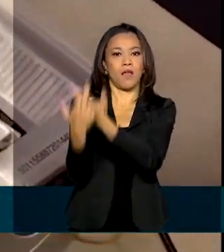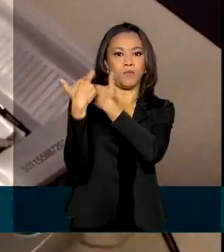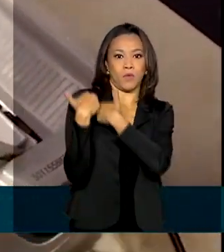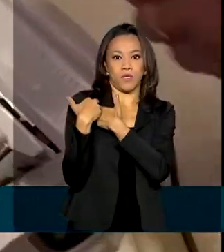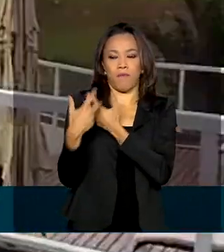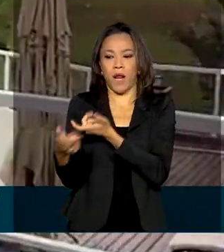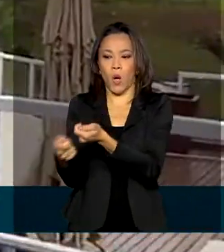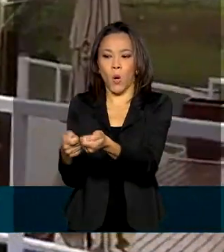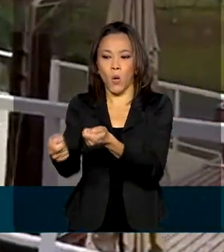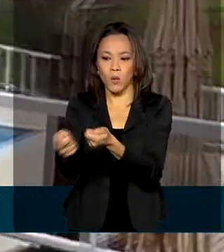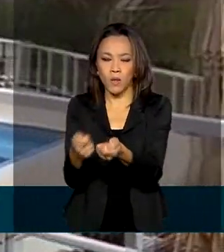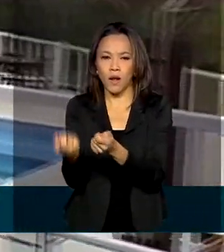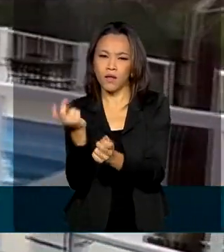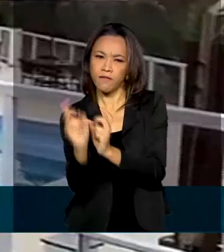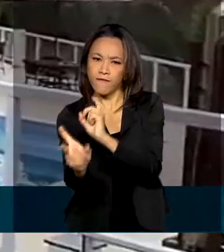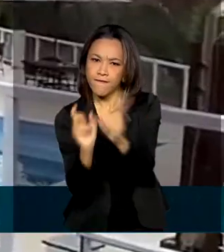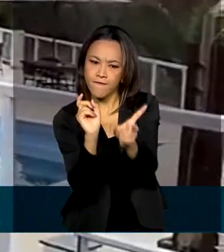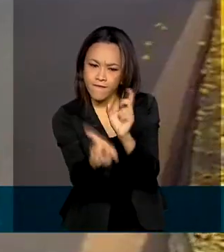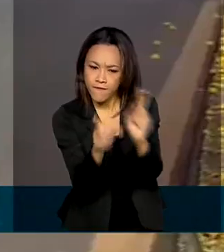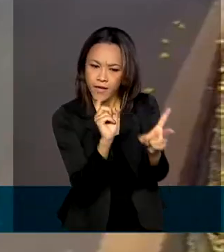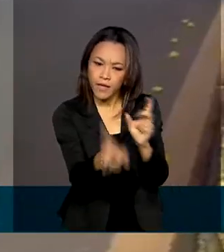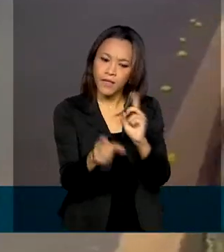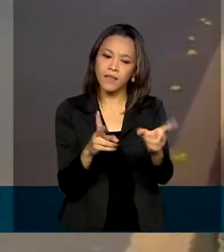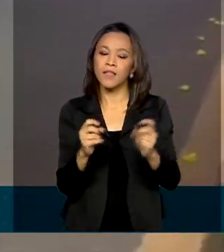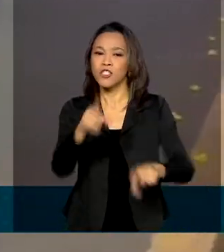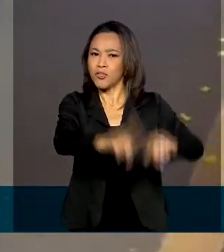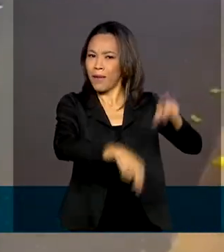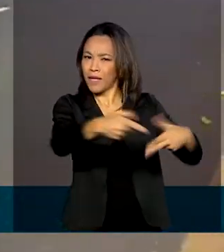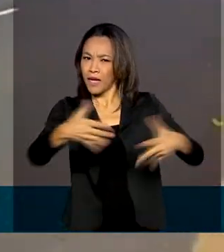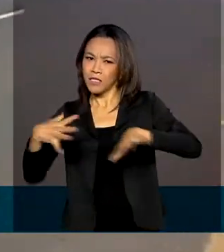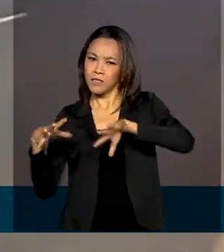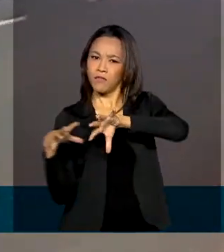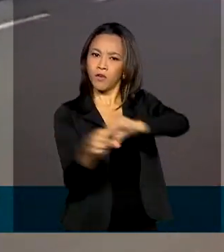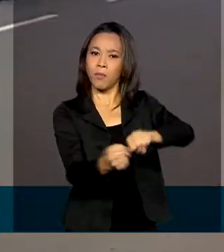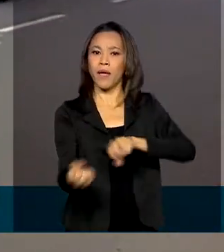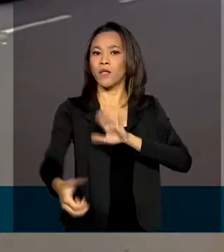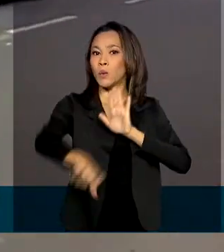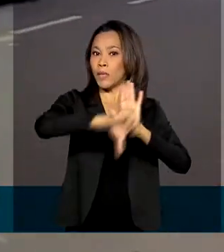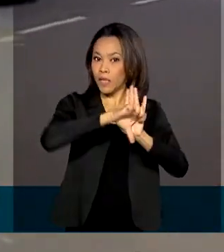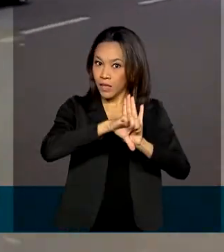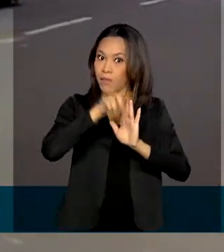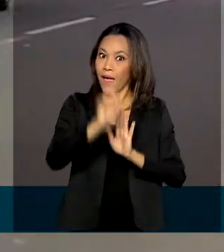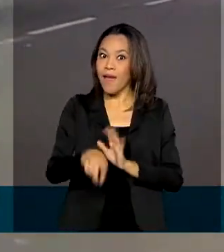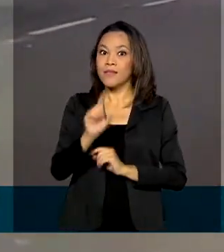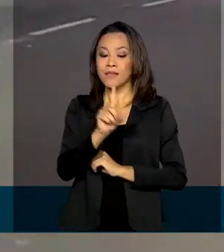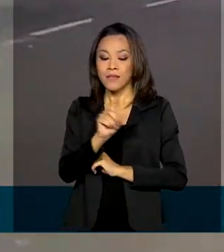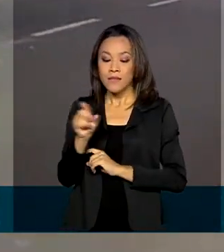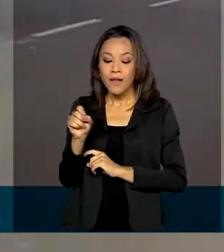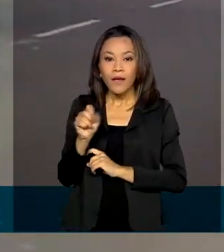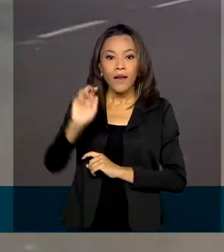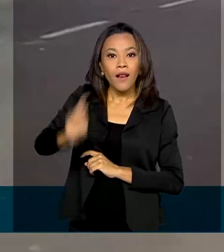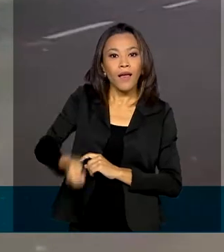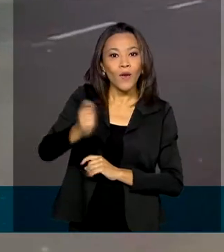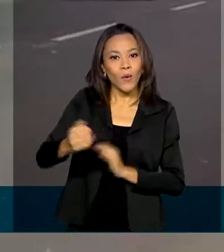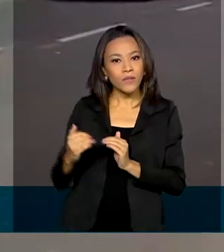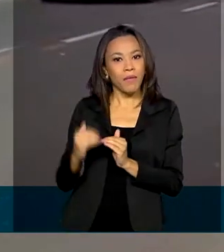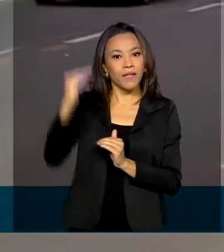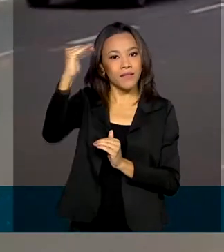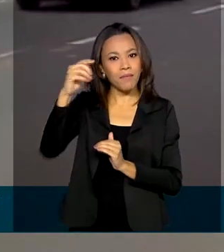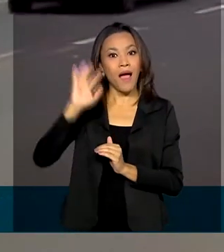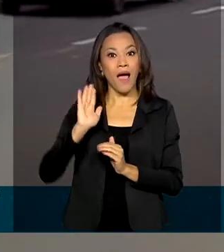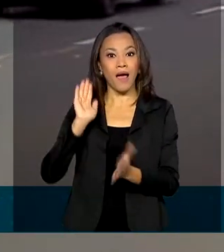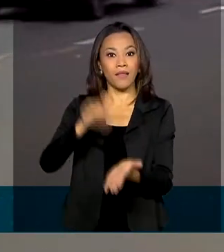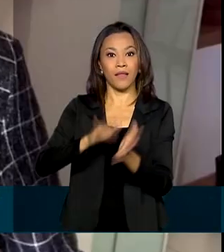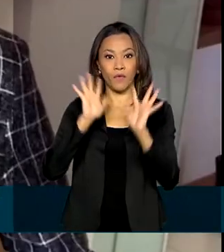regular a venda de bens apreendidos do crime, é ultrapassar a marca de 100 leilões até o fim deste ano